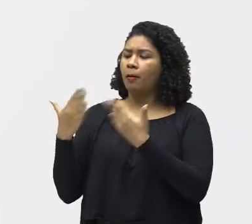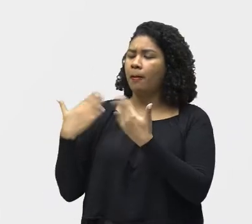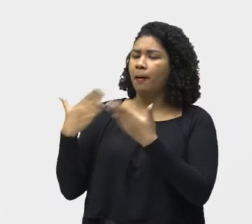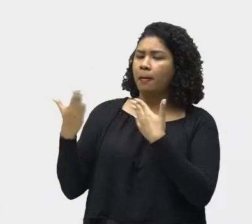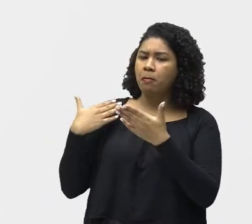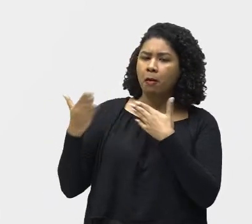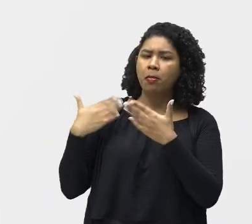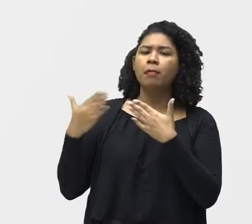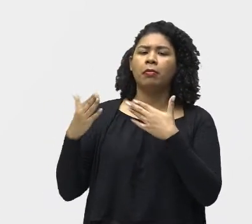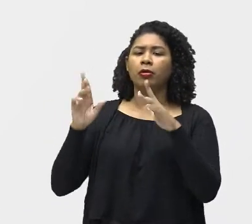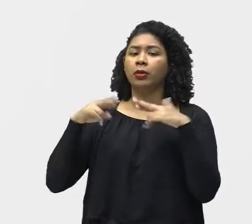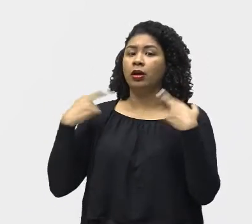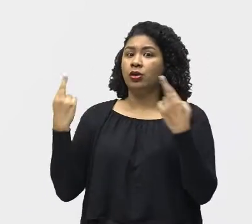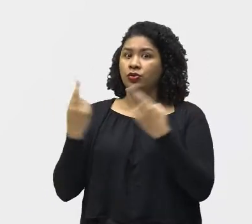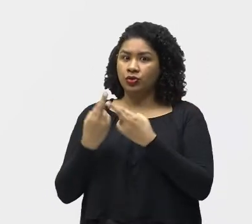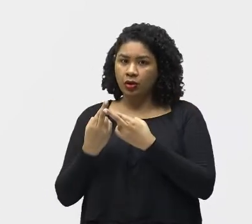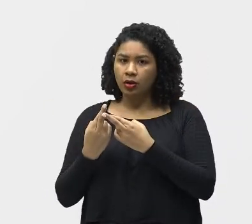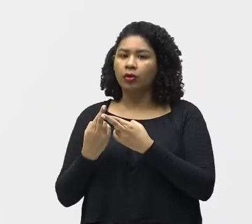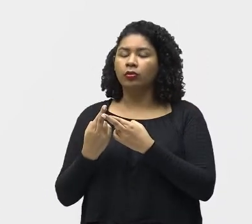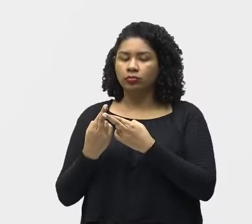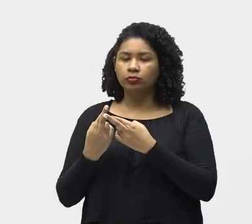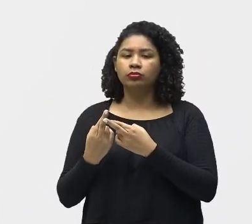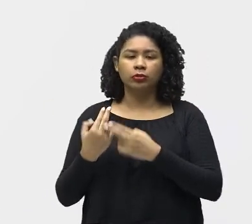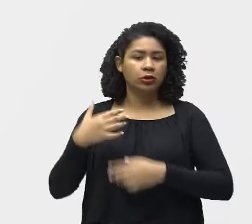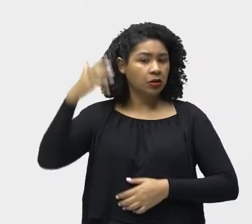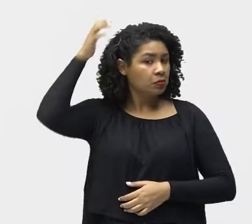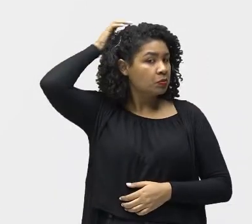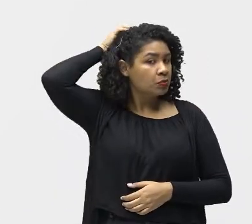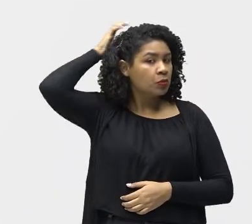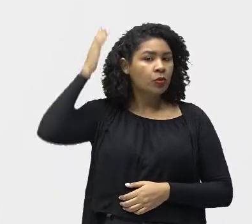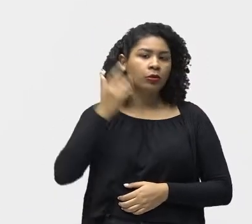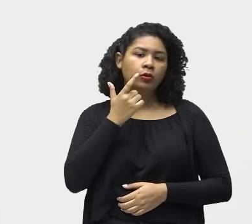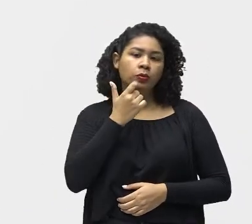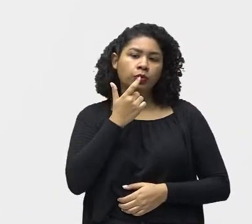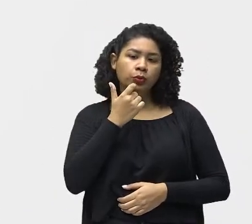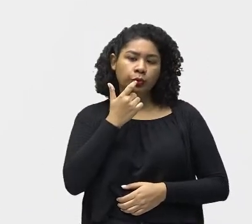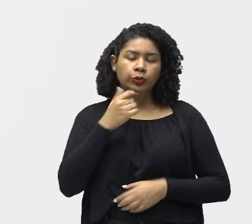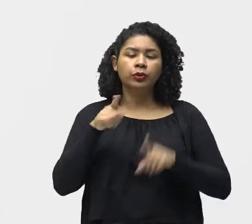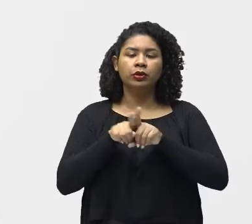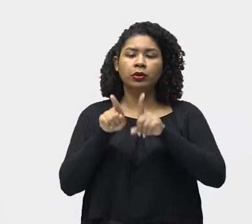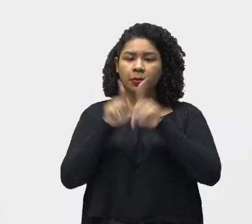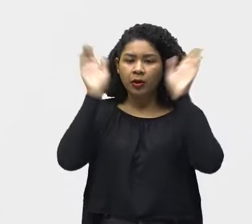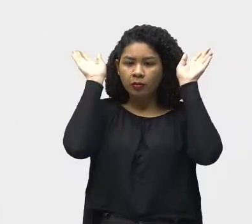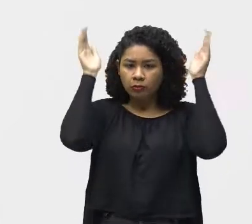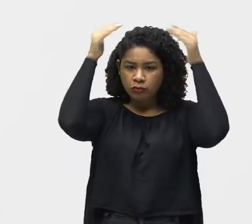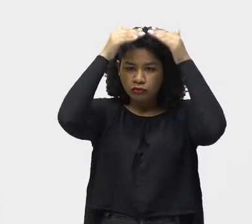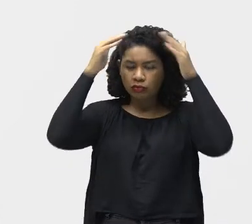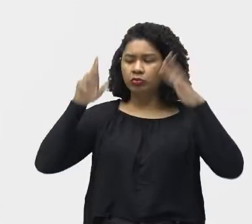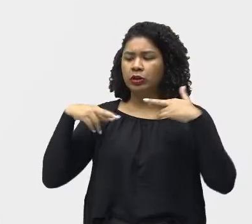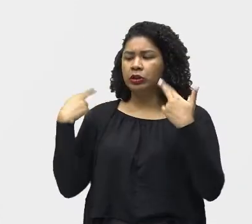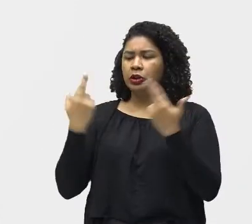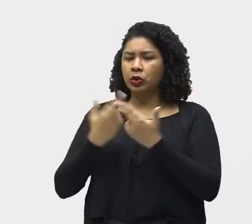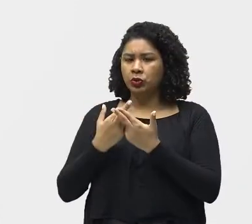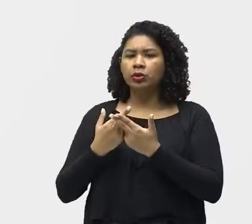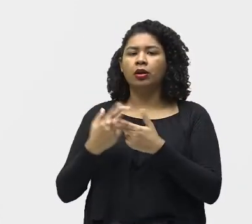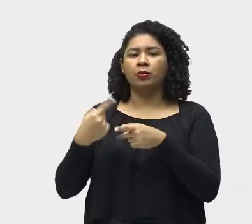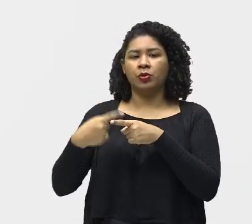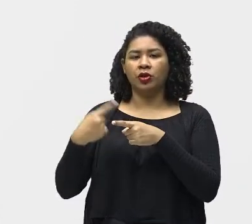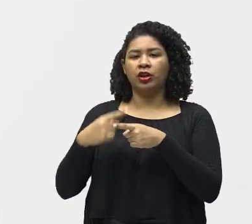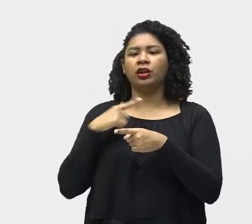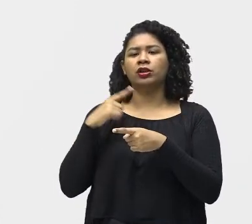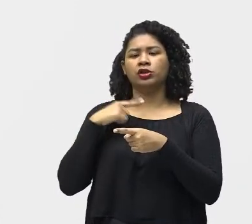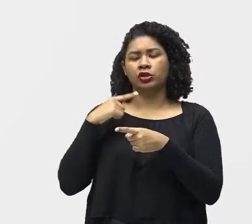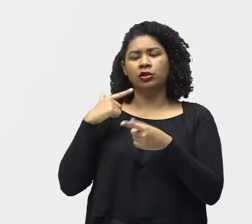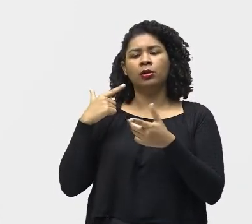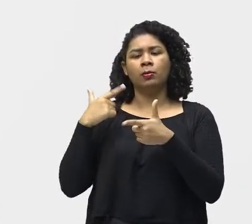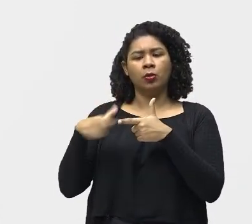Convocada pelo Papa Quando surge uma questão grave sobre a fé. Continuando. Desta maneira, o